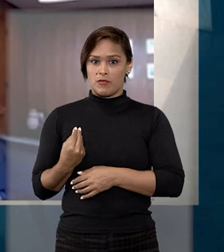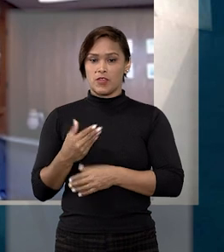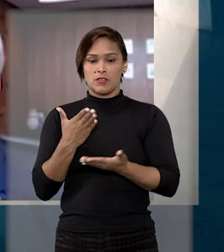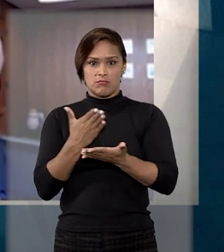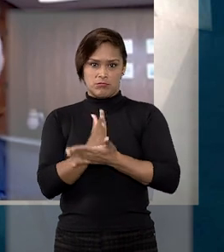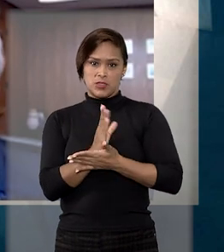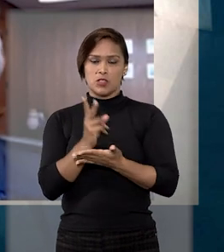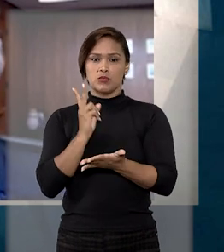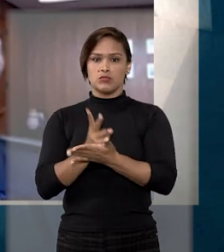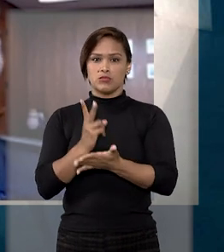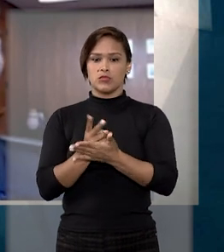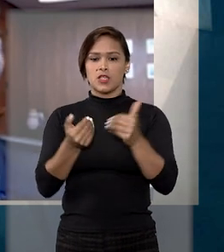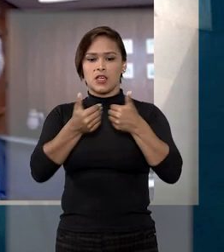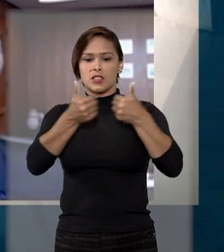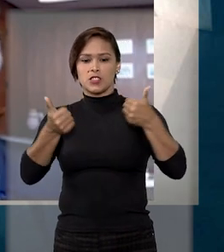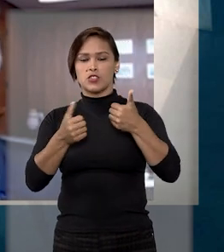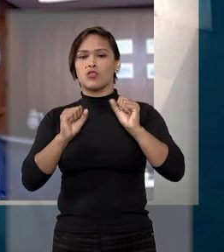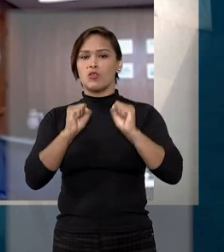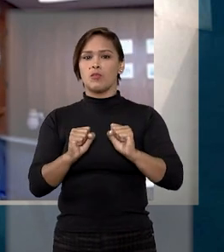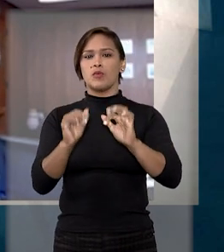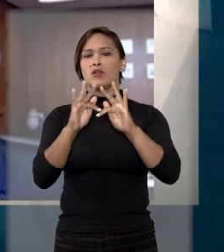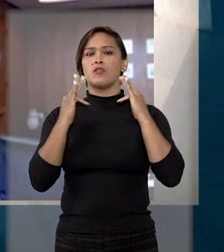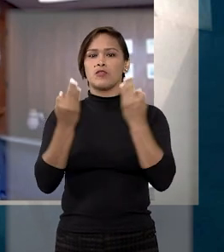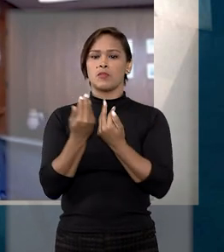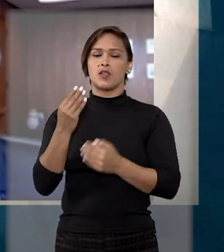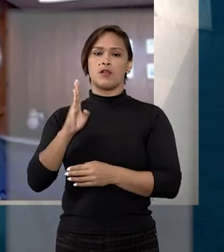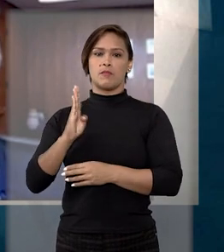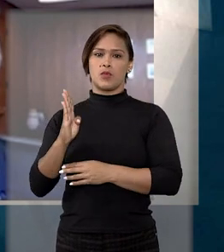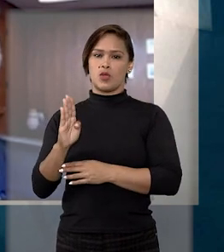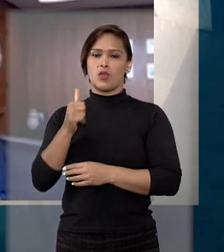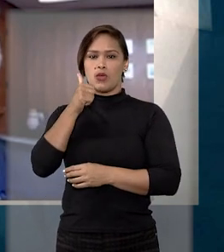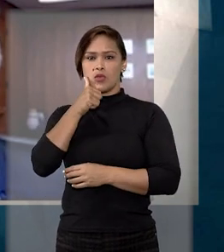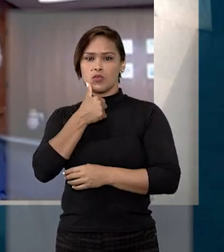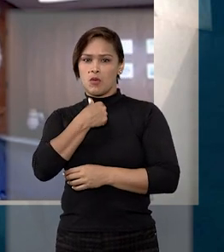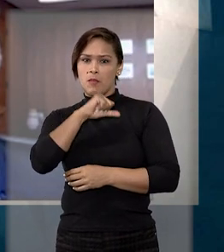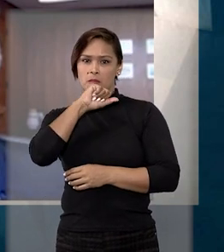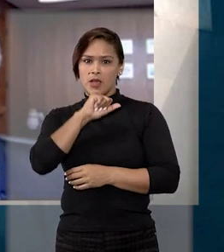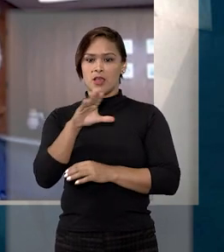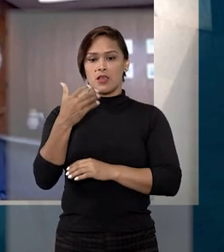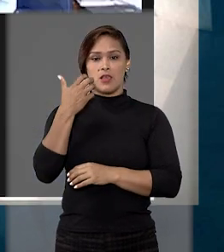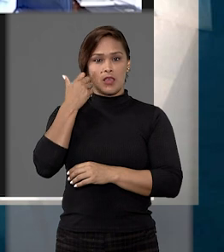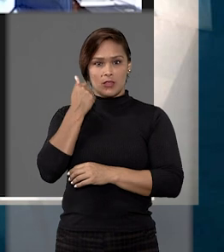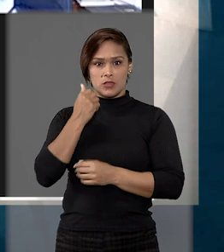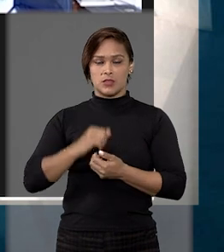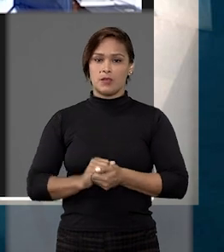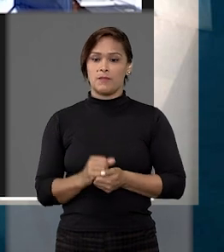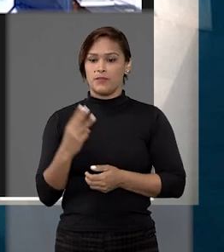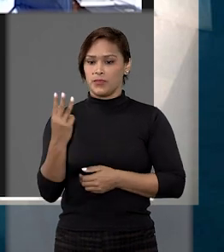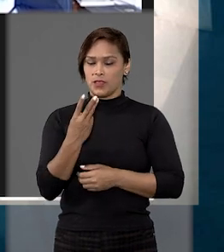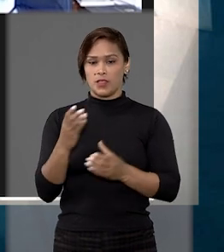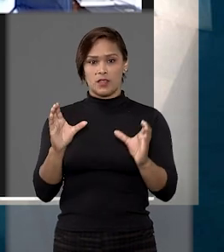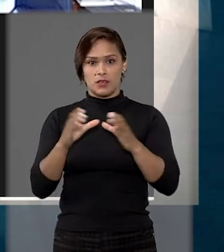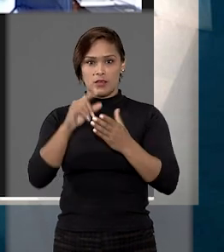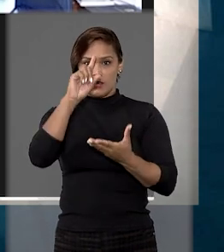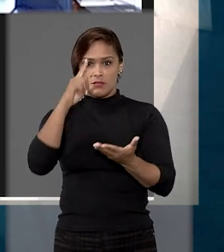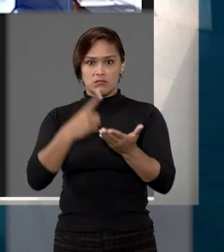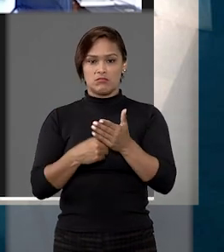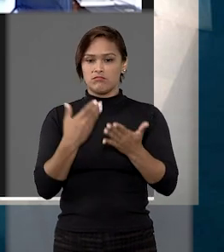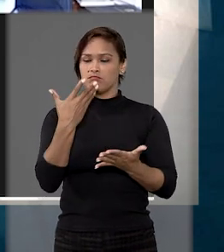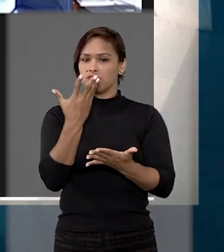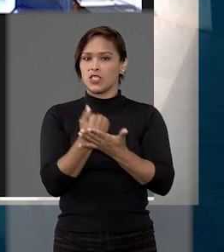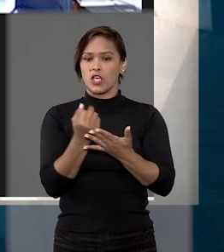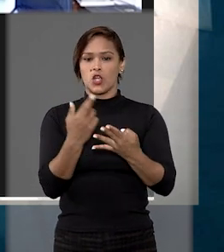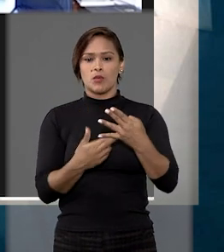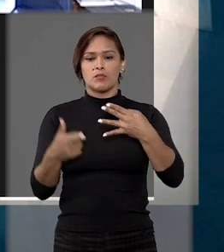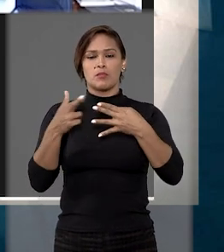deferidas a destituição do poder familiar dos pais biológicos e a adoção. A terceira turma do STJ negou o